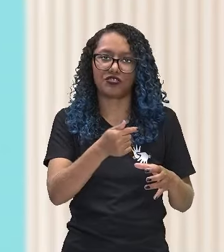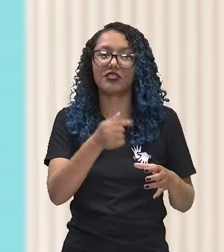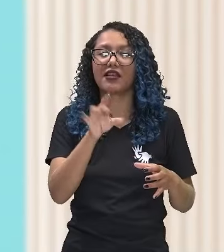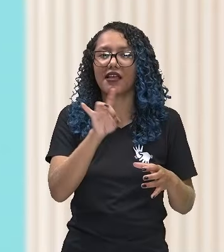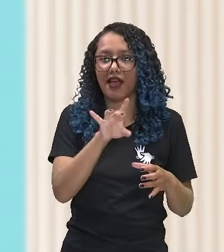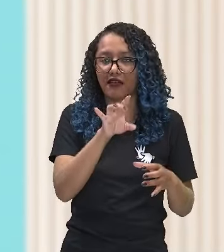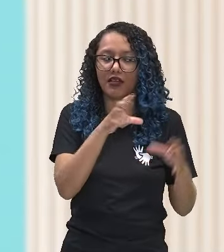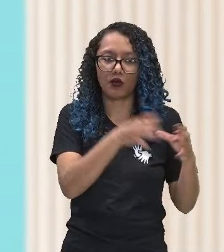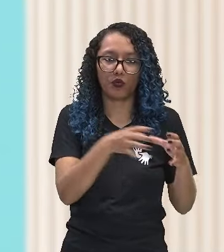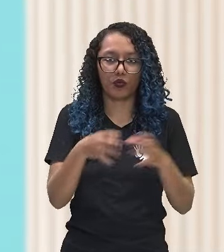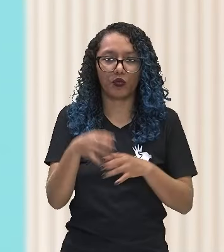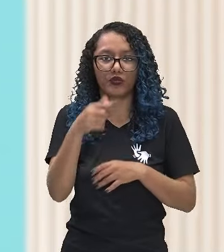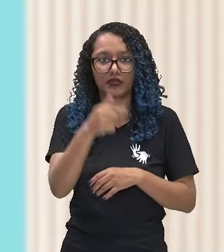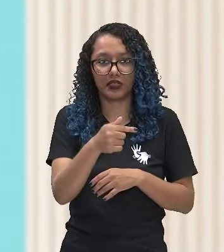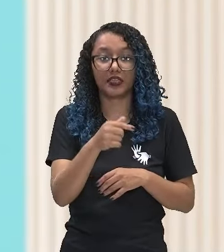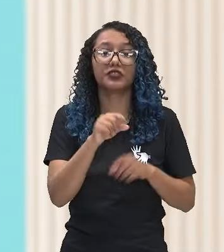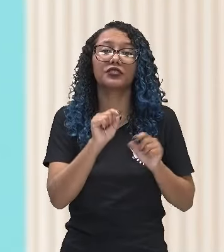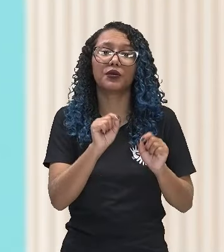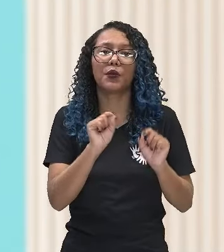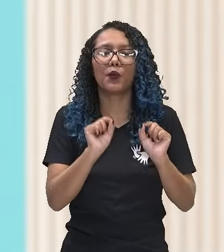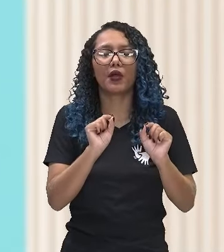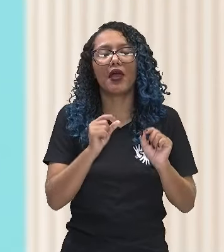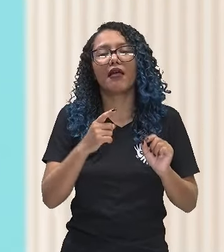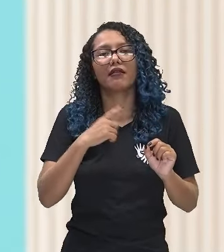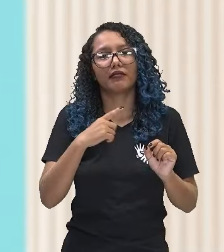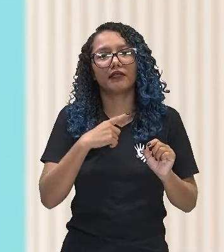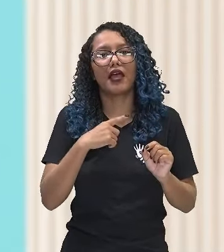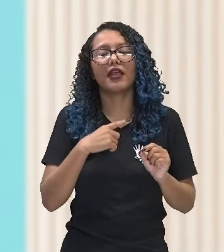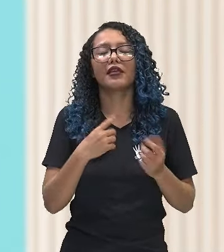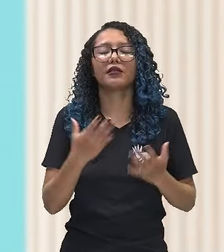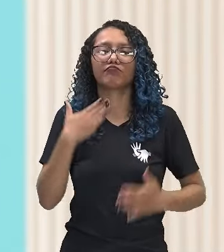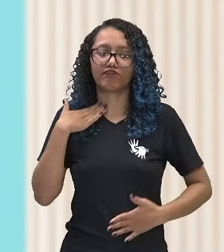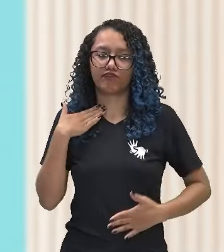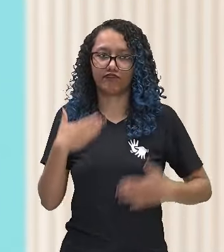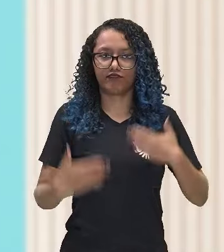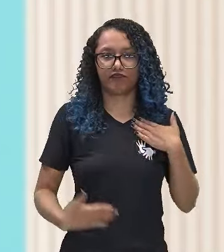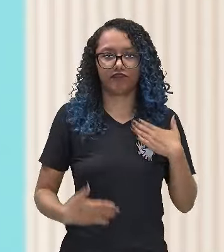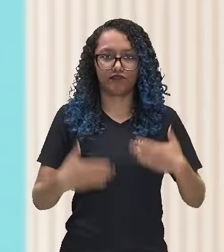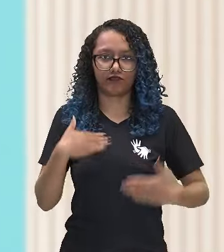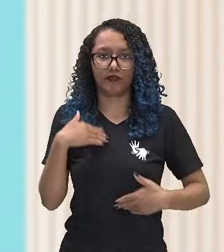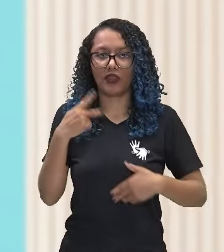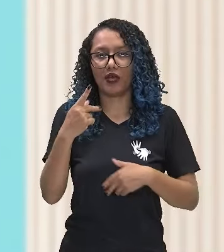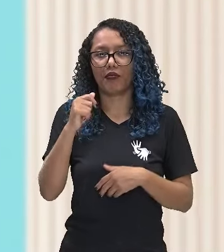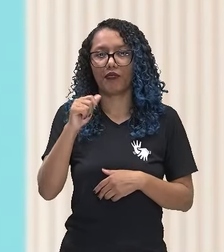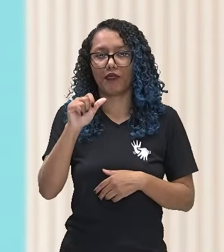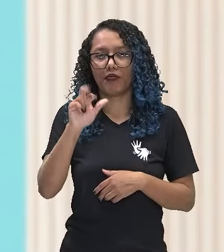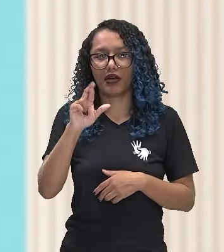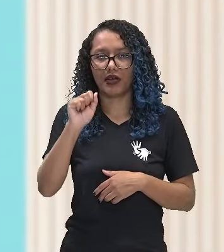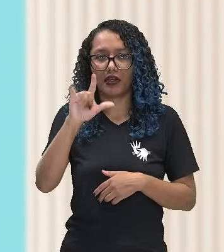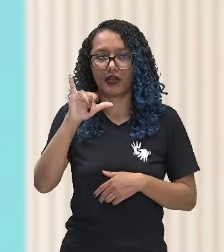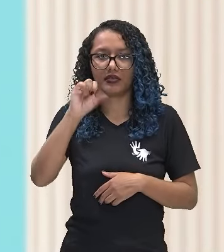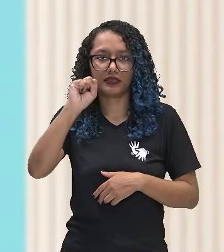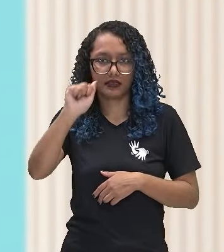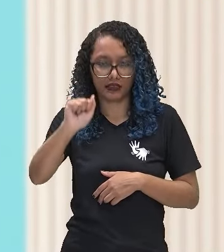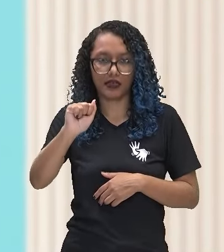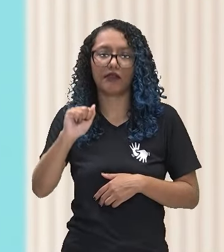para jogadores com paralisia cerebral. Mas aquele tipo de paralisia cerebral que tem